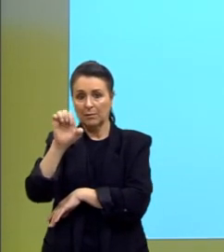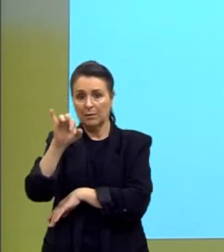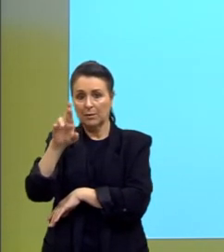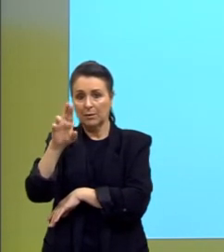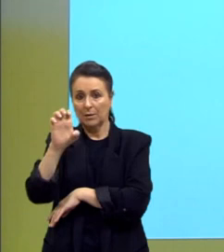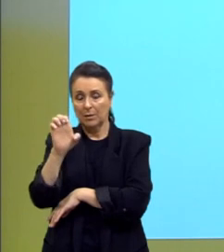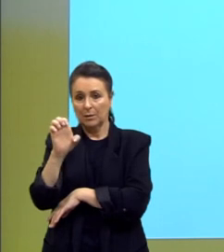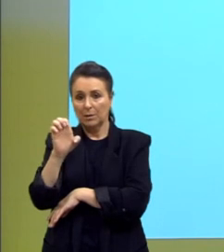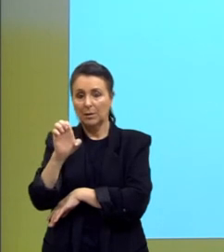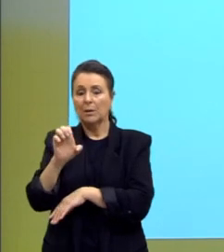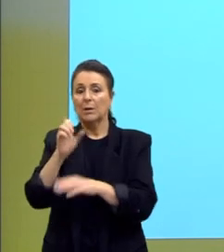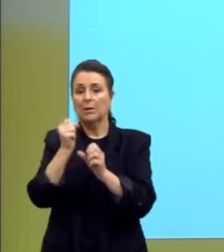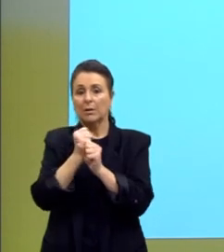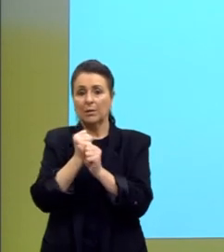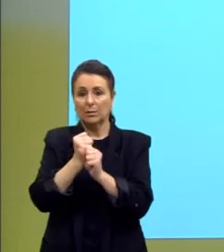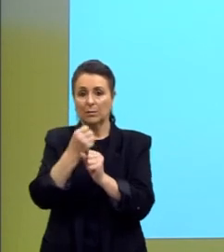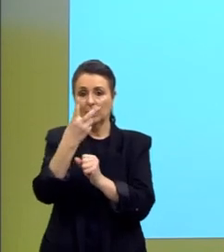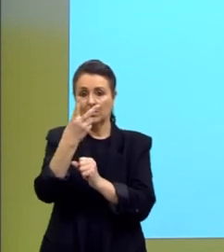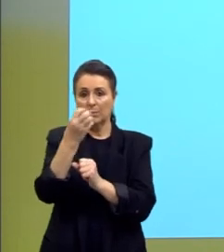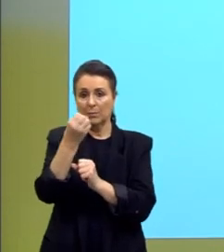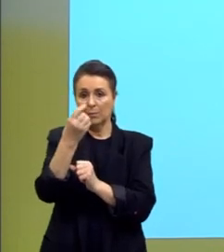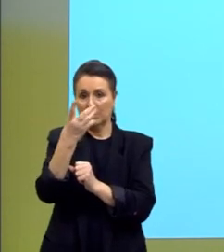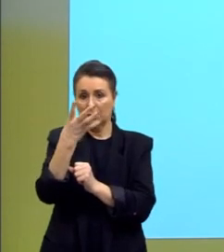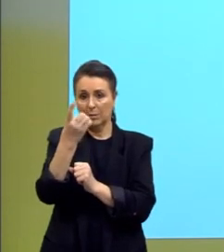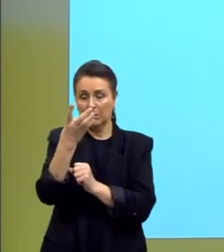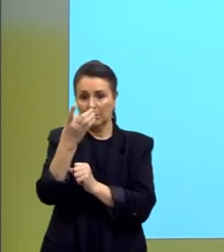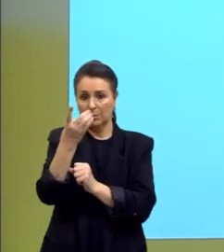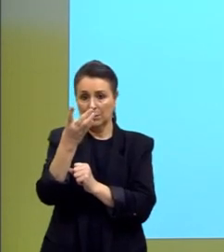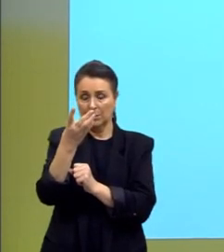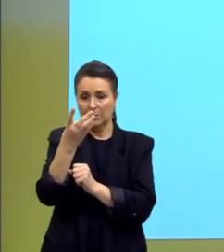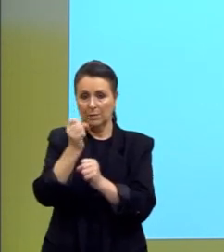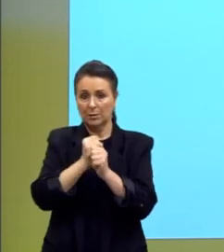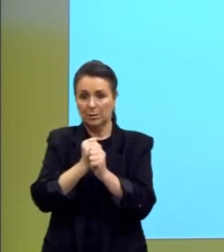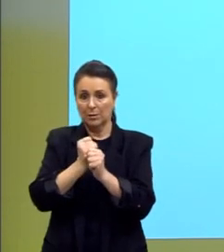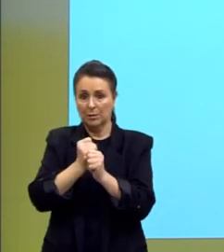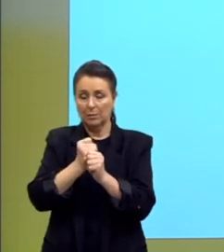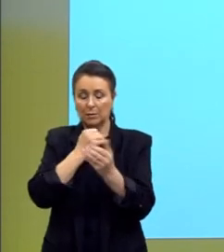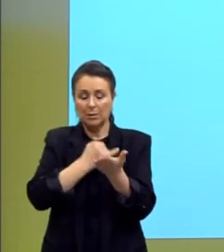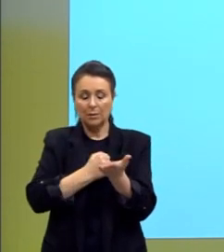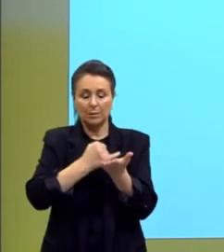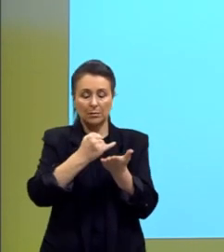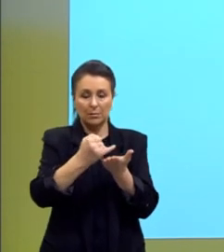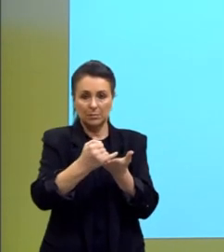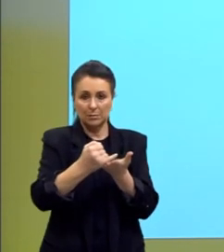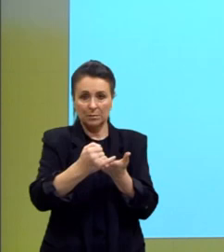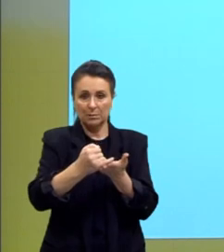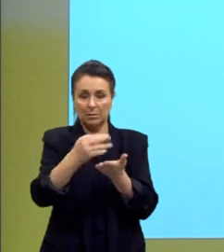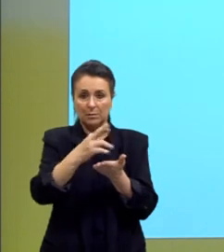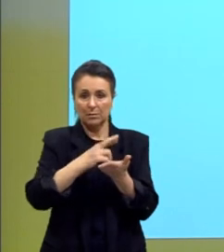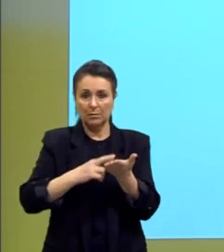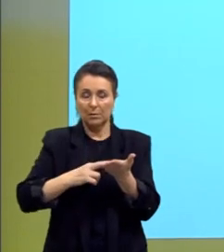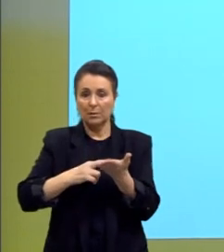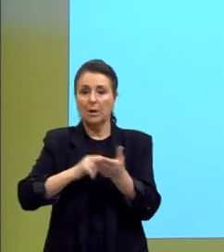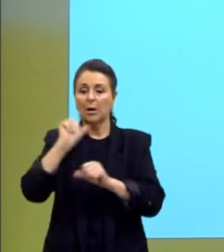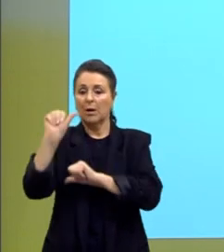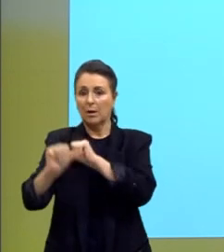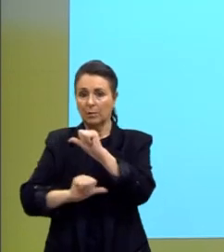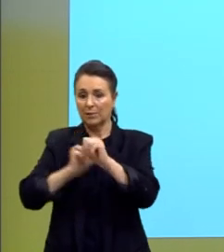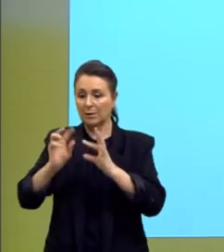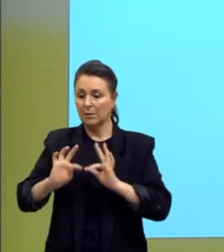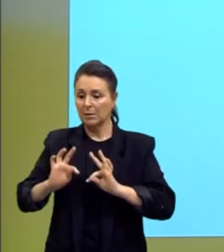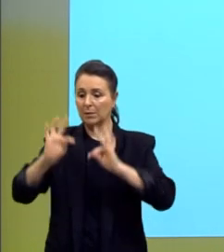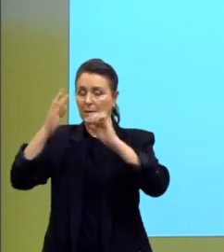Enem de 2014 e nós temos aqui a introdução que diz o seguinte, a Revolução Técnico